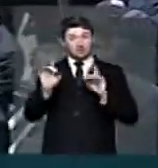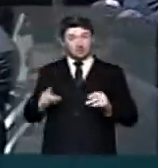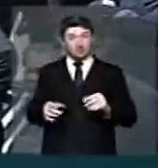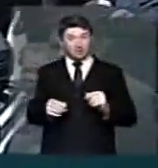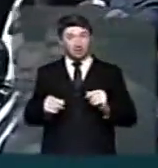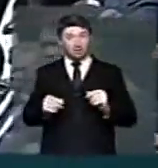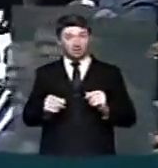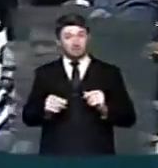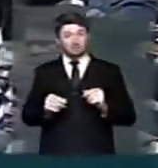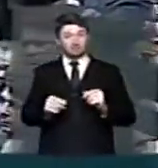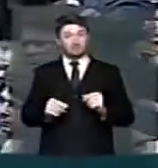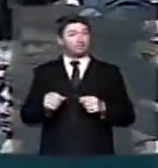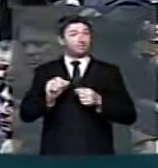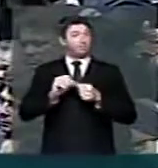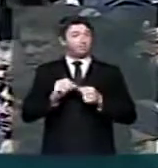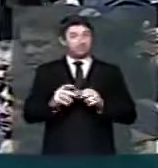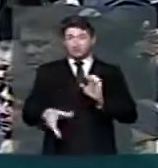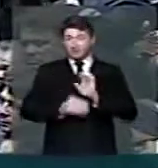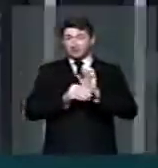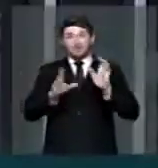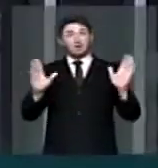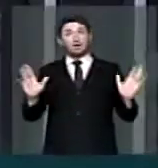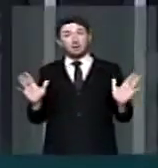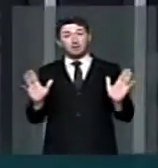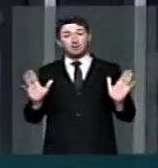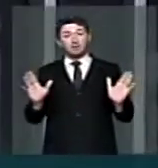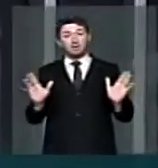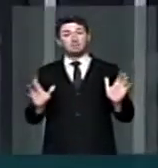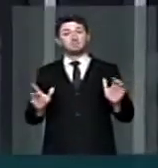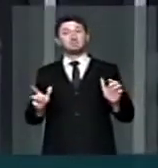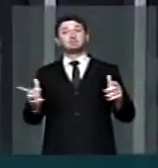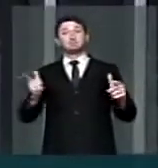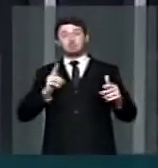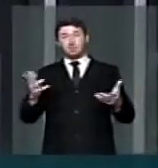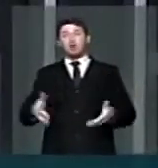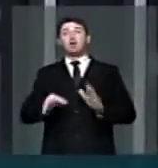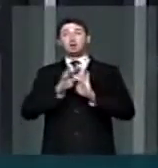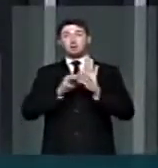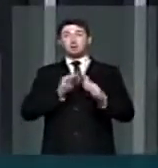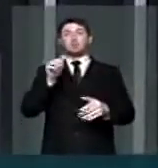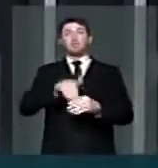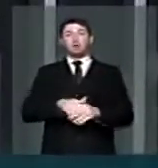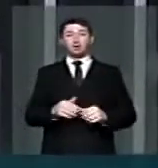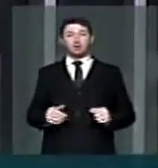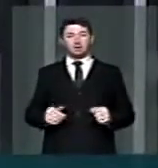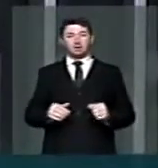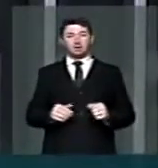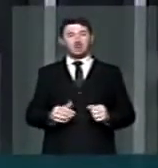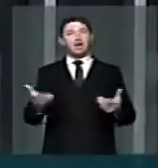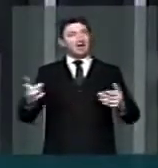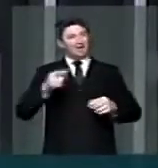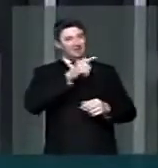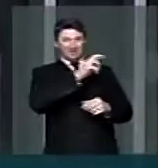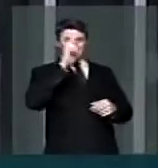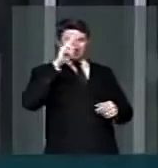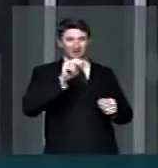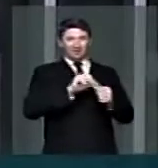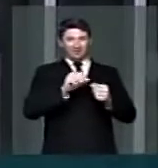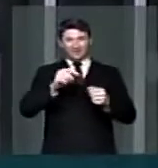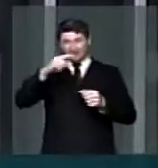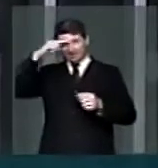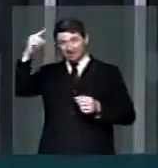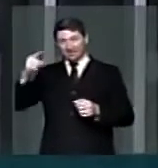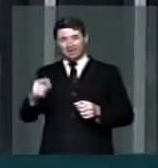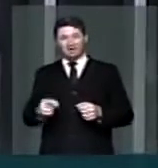fizeram parte, ter feito as suas emendas. Nós teríamos agora texto para votar. Depois que vossa excelência lançou a ideia,